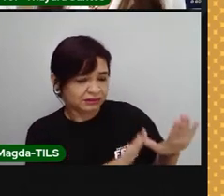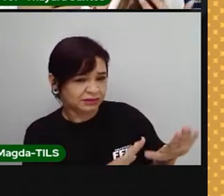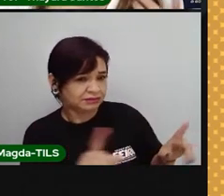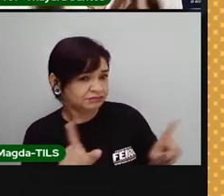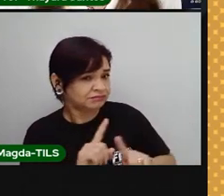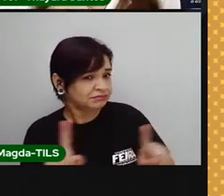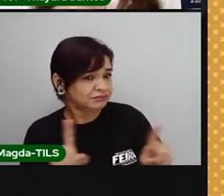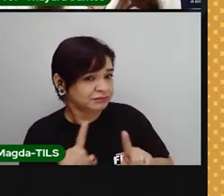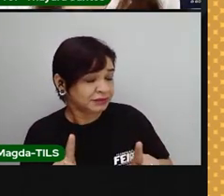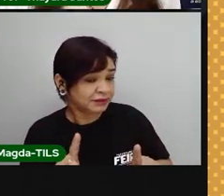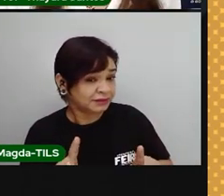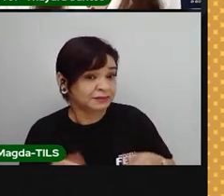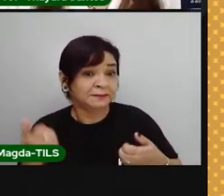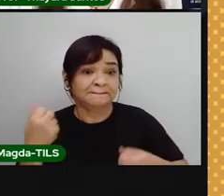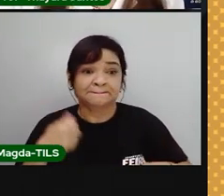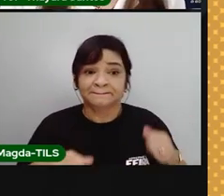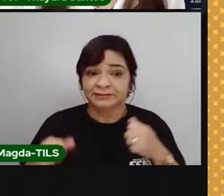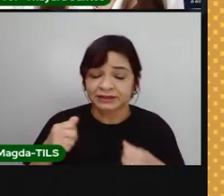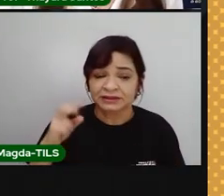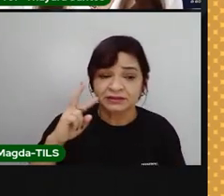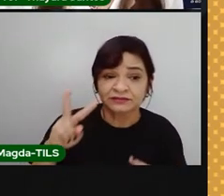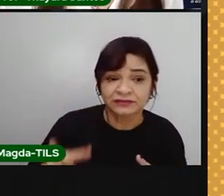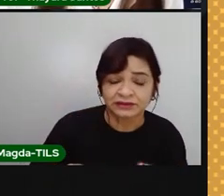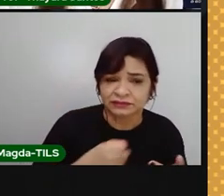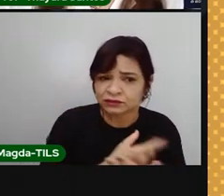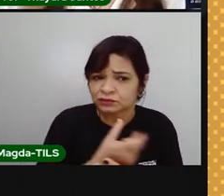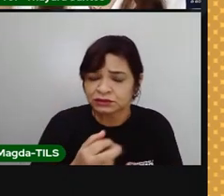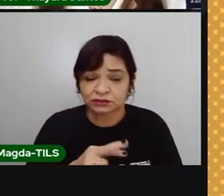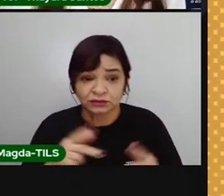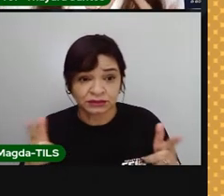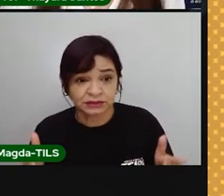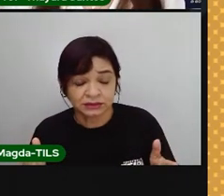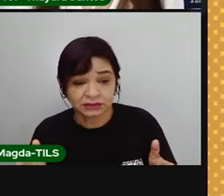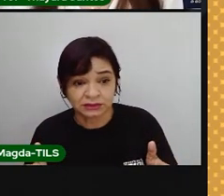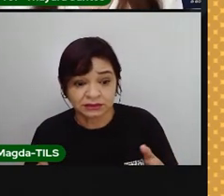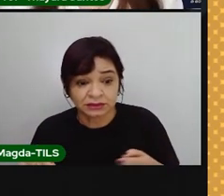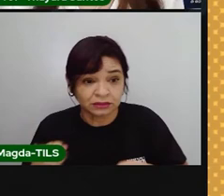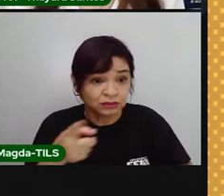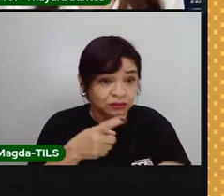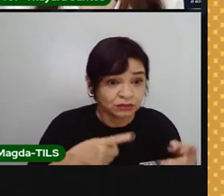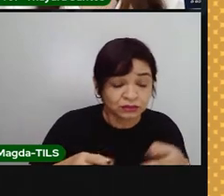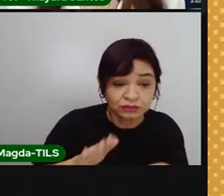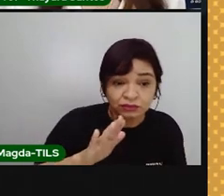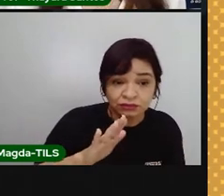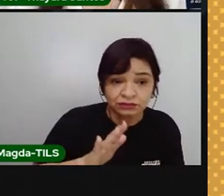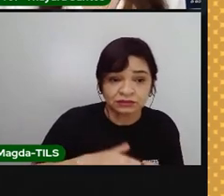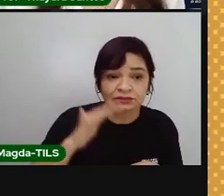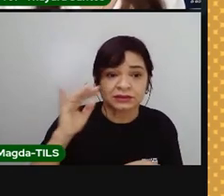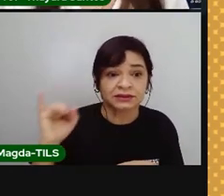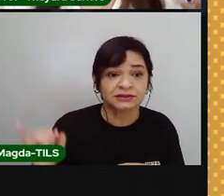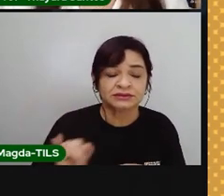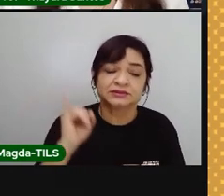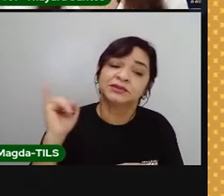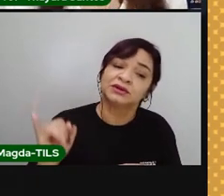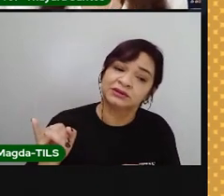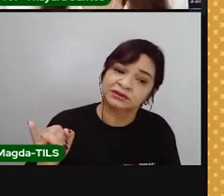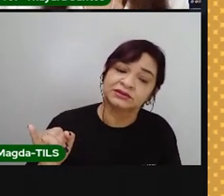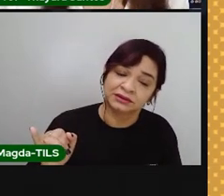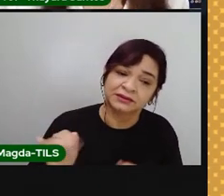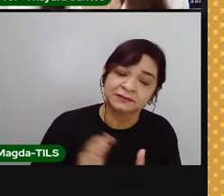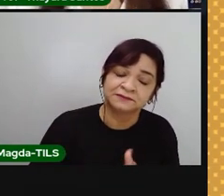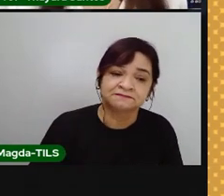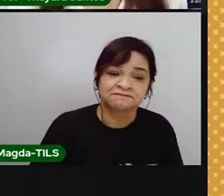que não. Então, a gente pode reduzir esse consumo de roupa. Não precisa estar trocando de celular todos os anos. Ou trocando de